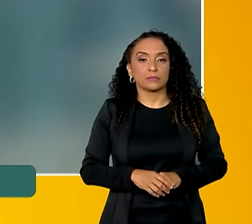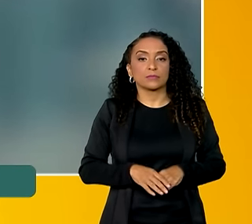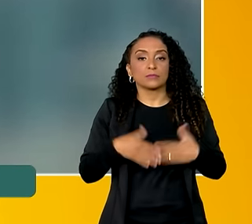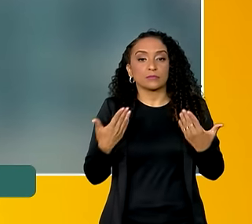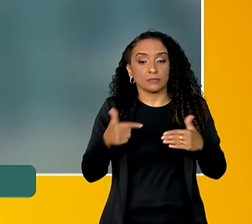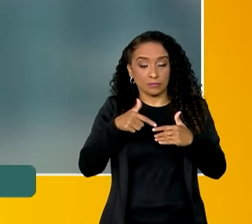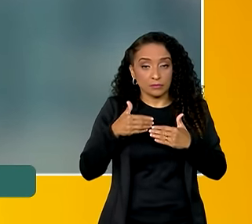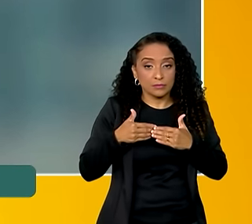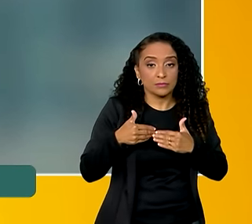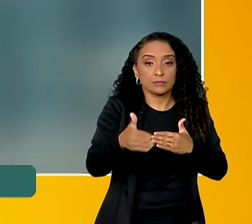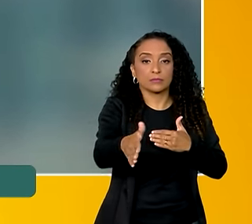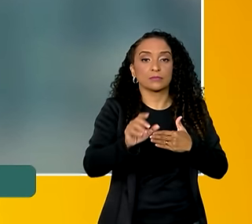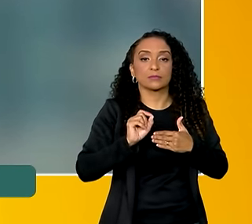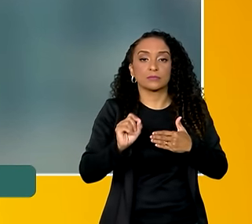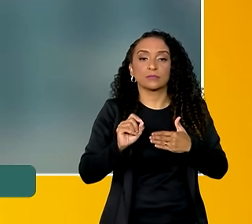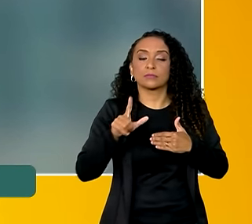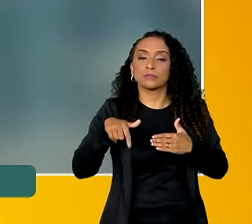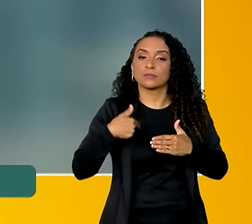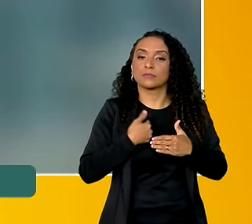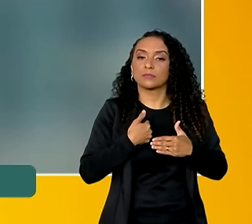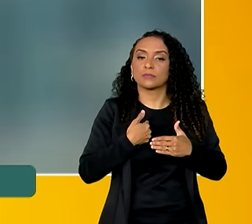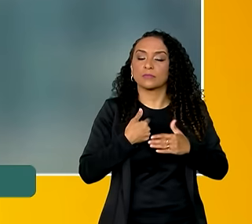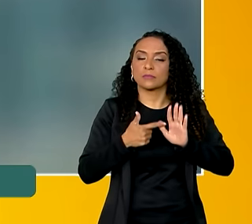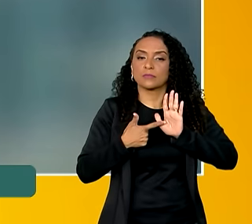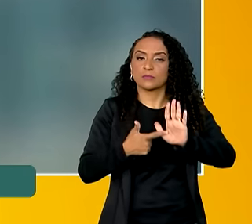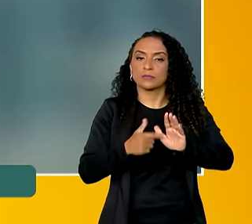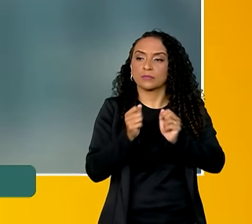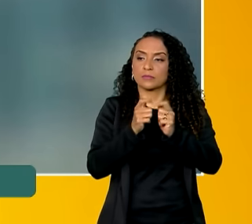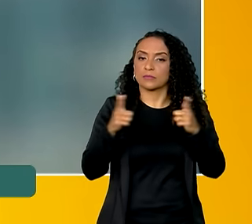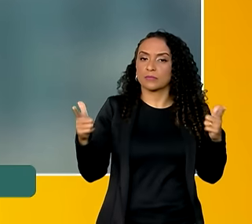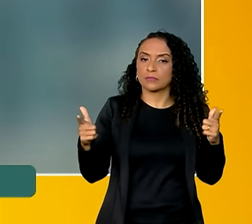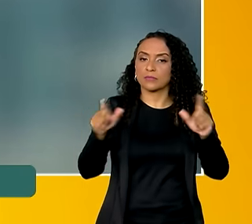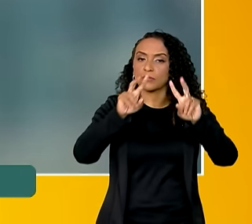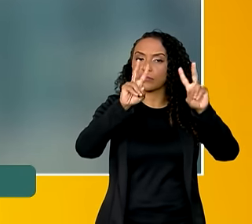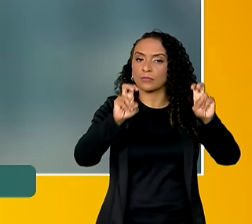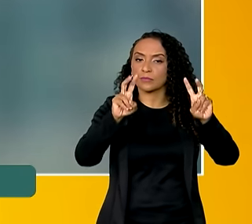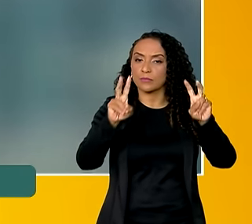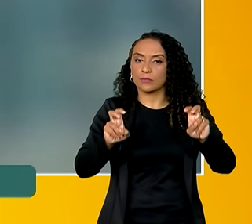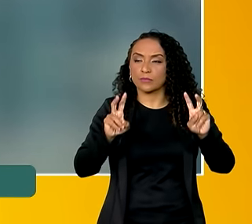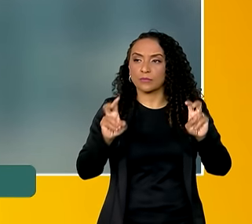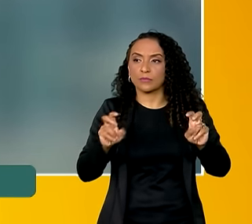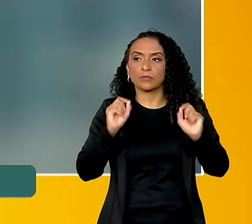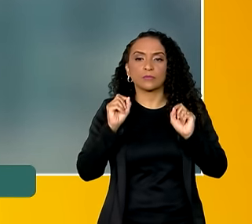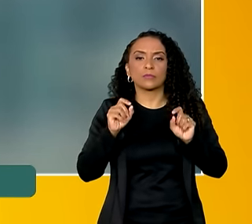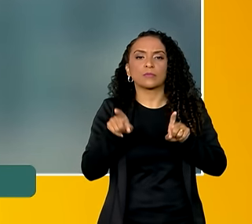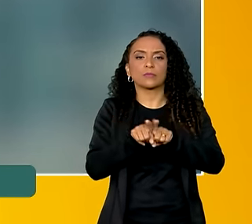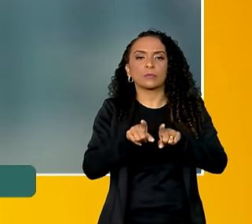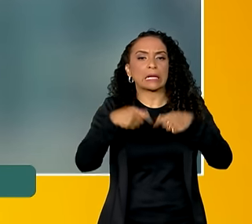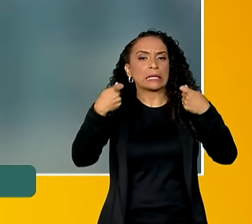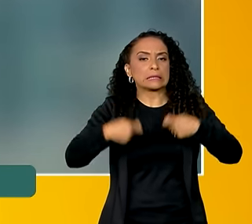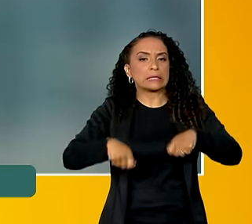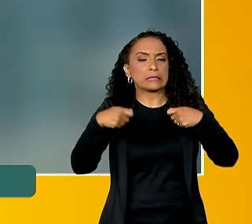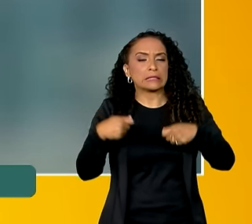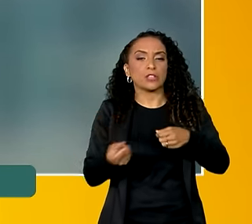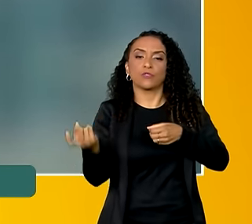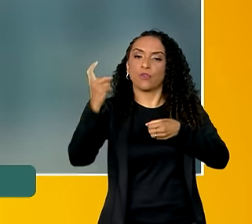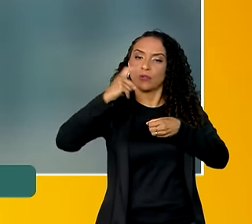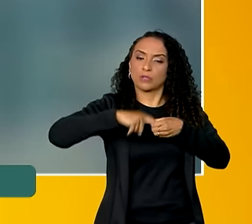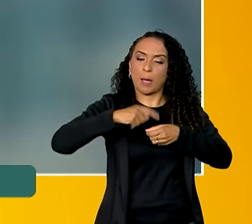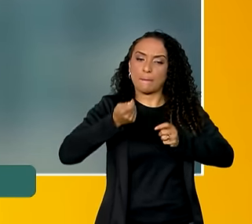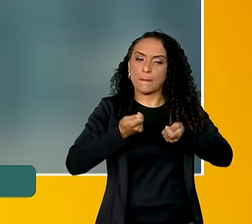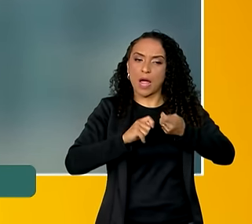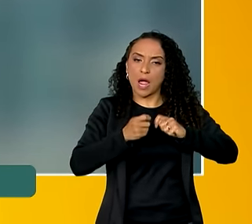partir daí, nós colocamos para eles a ampliação da temática, colocamos a necessidade de retomar essa